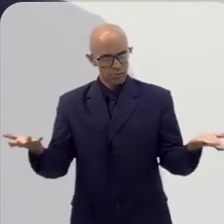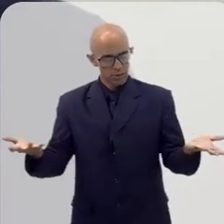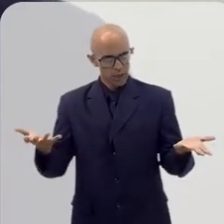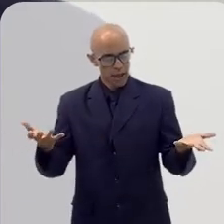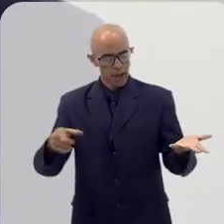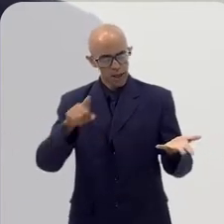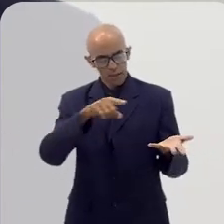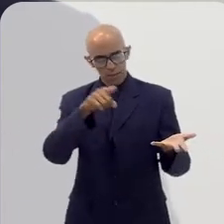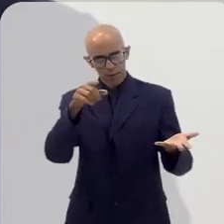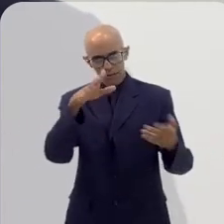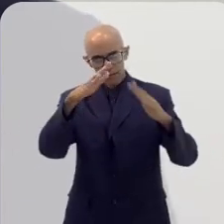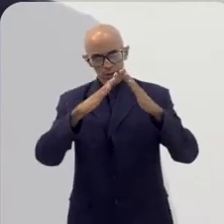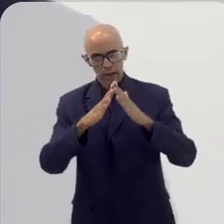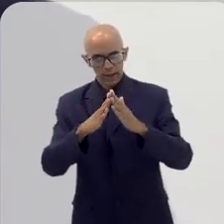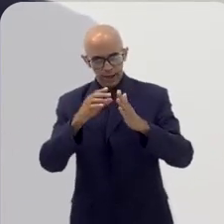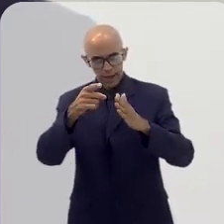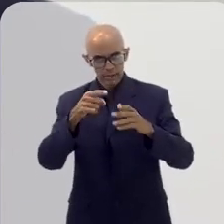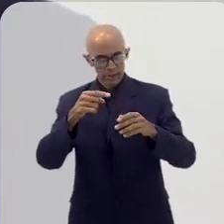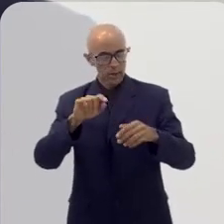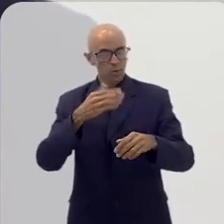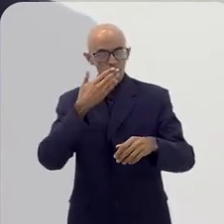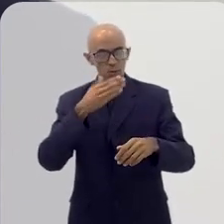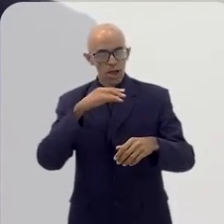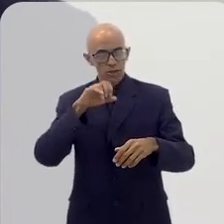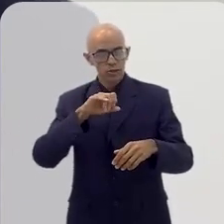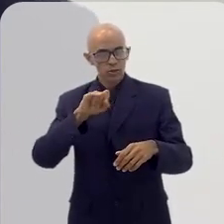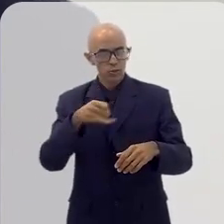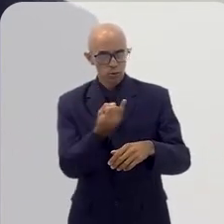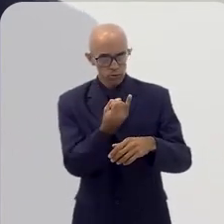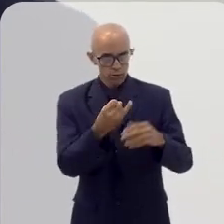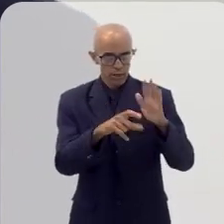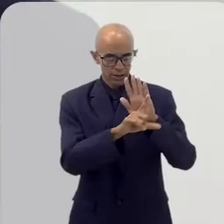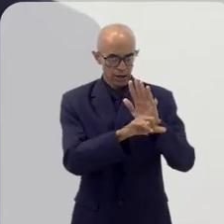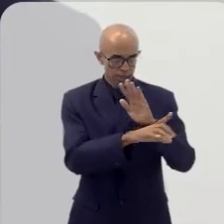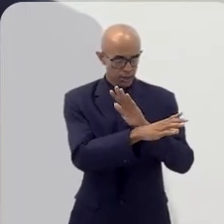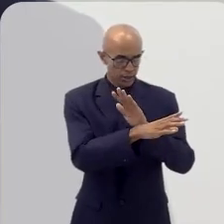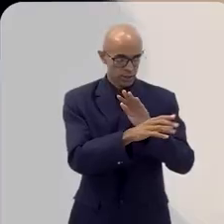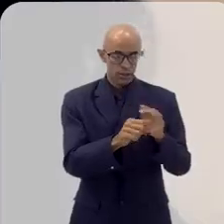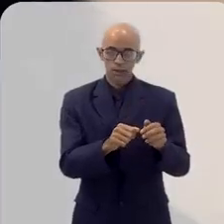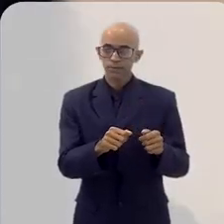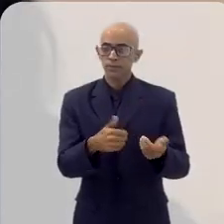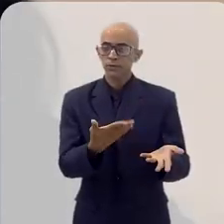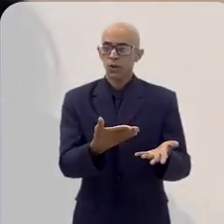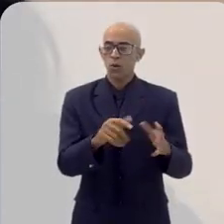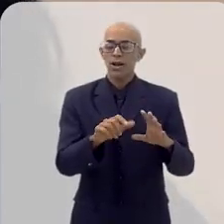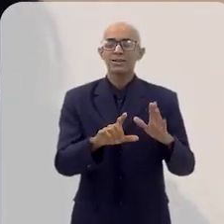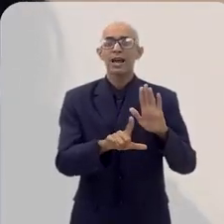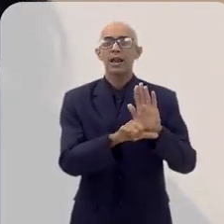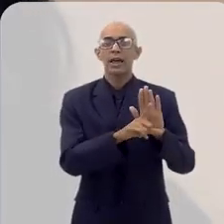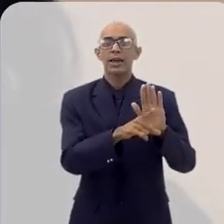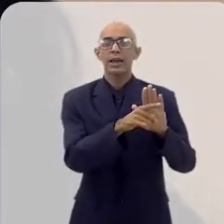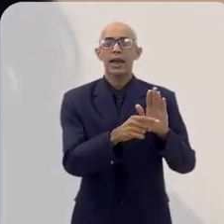para os nossos telespectadores quais as vantagens dessa lei e o que ela trouxe para o cenário? Essa lei trouxe